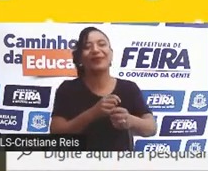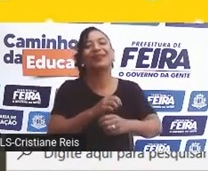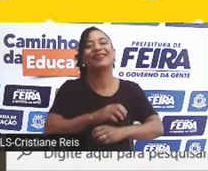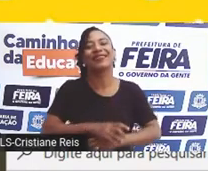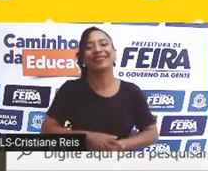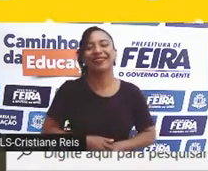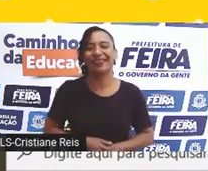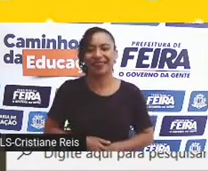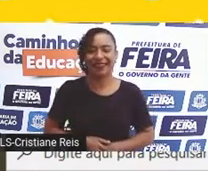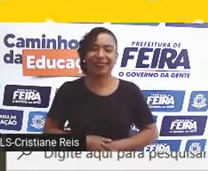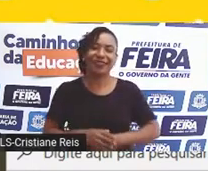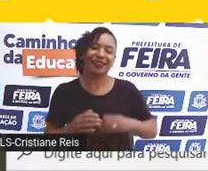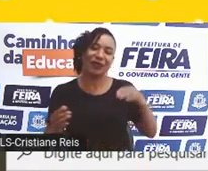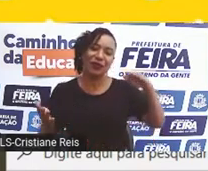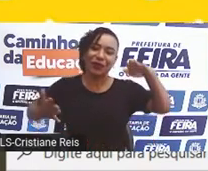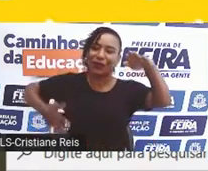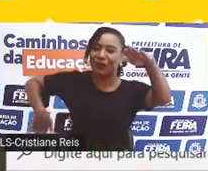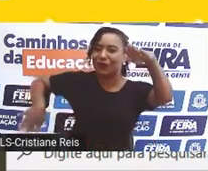Nadar.